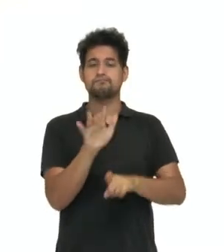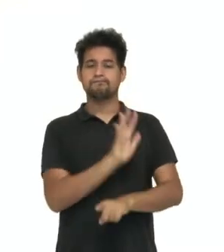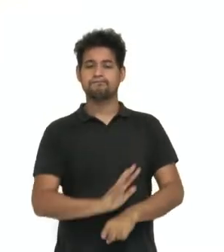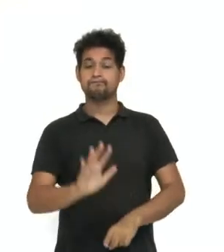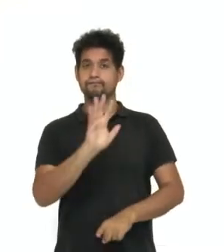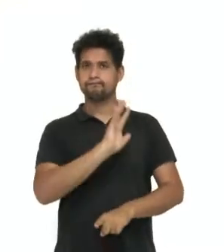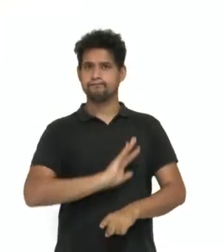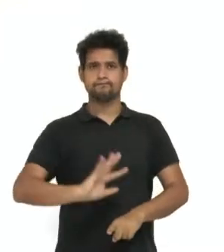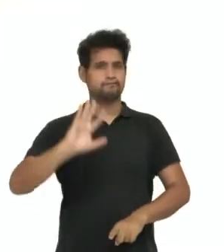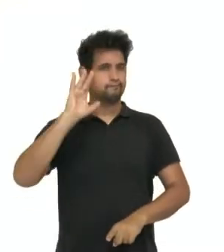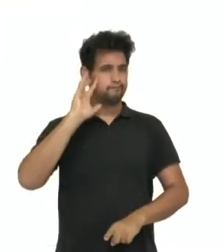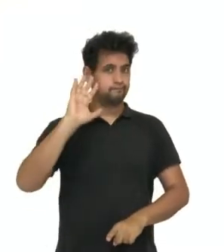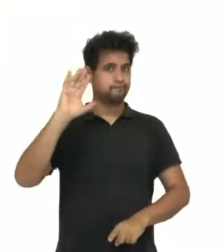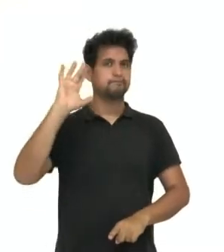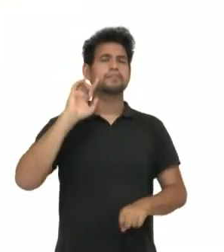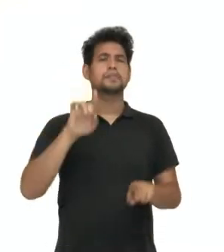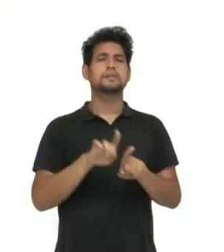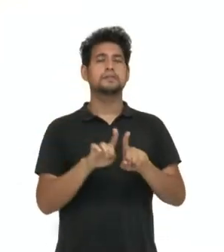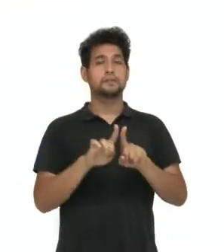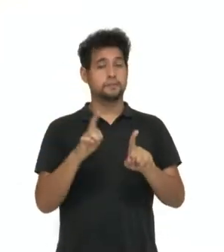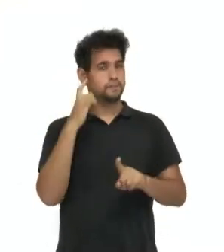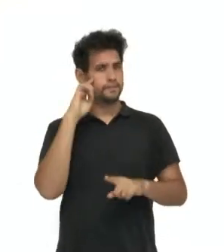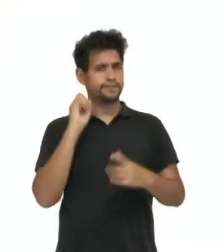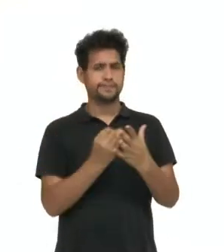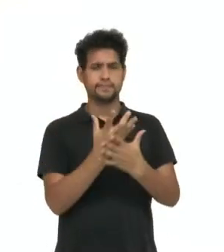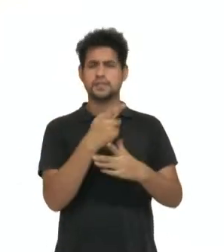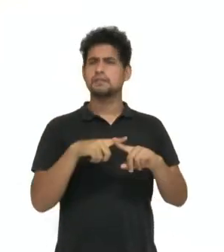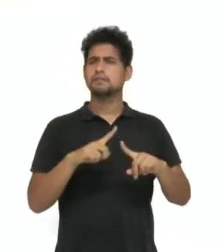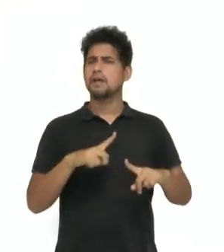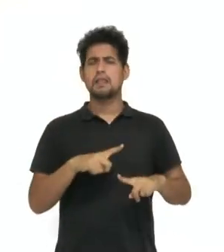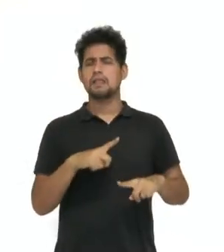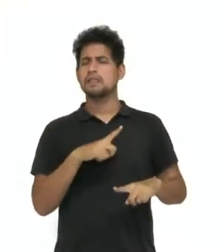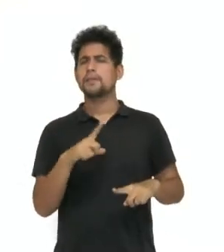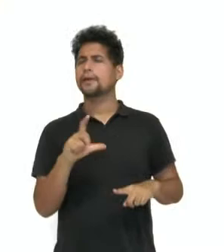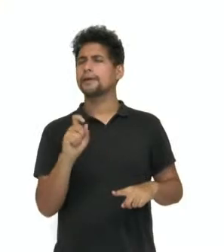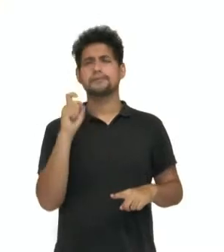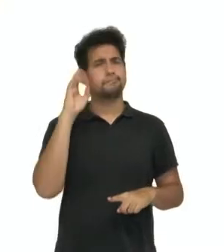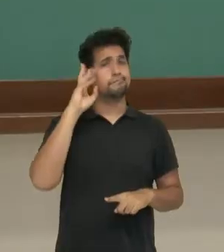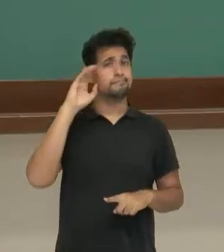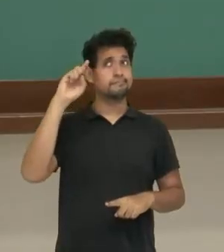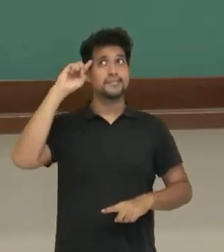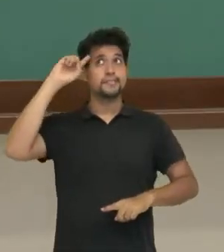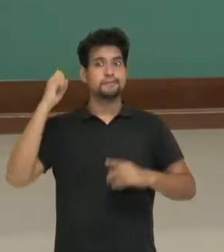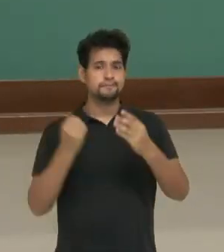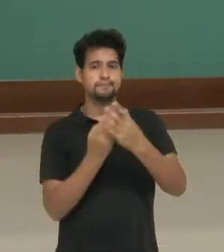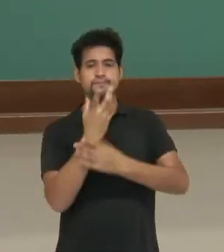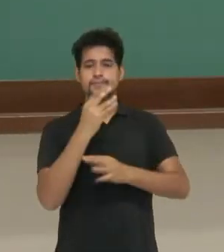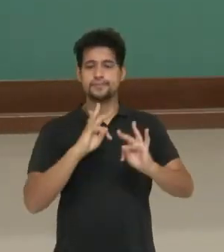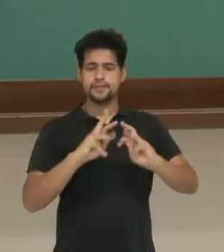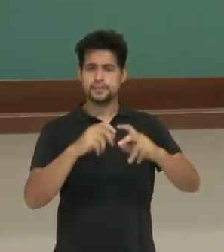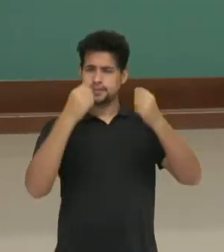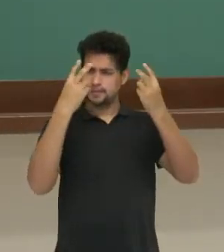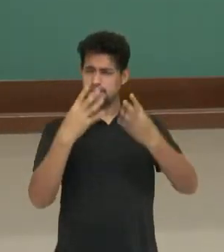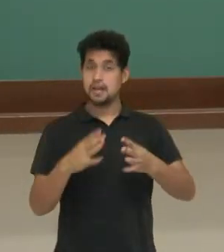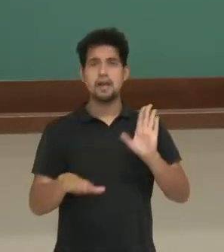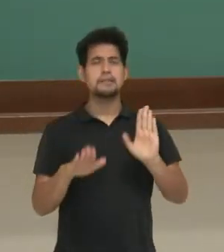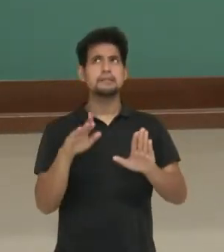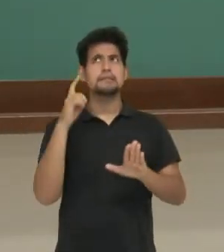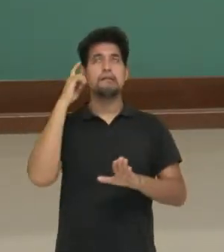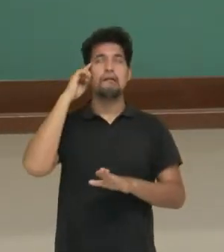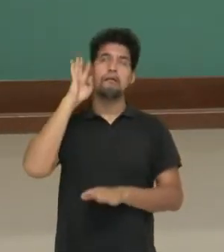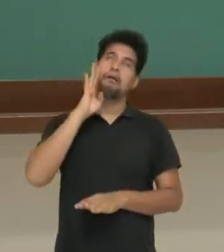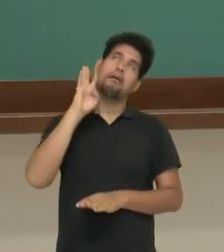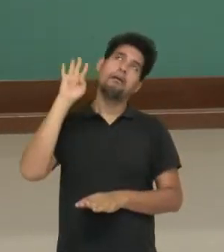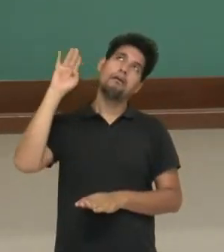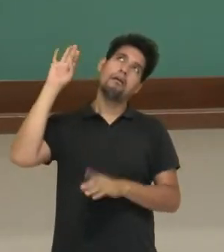utiliza muito a imaginação e a criatividade. Você tem uma imaginação fértil? Aquilo que eu falei para você, às vezes você está lá com a cabeça no mundo